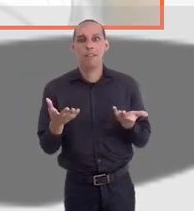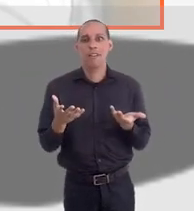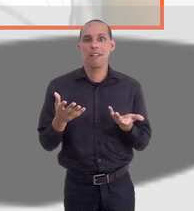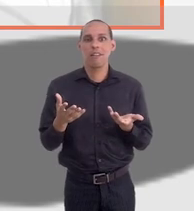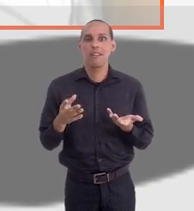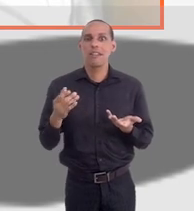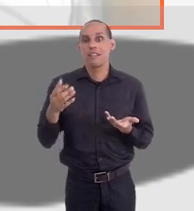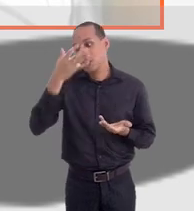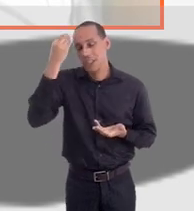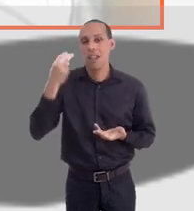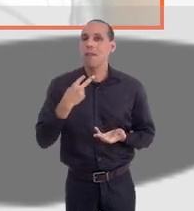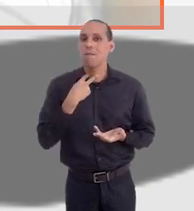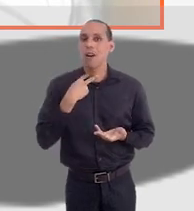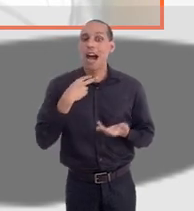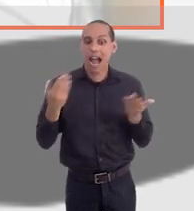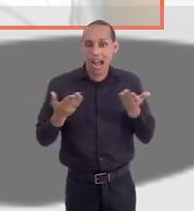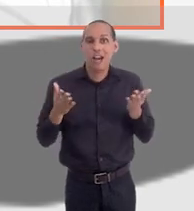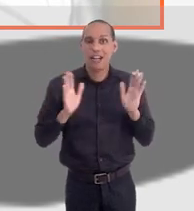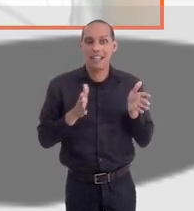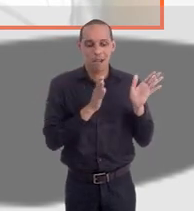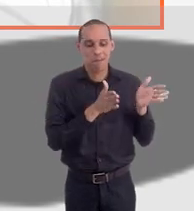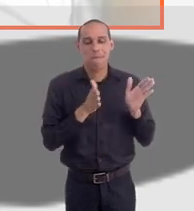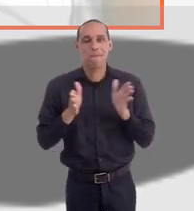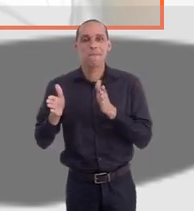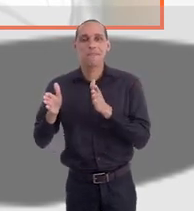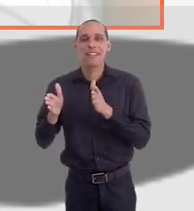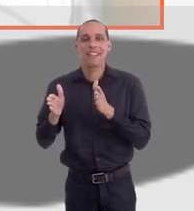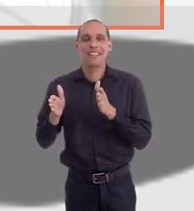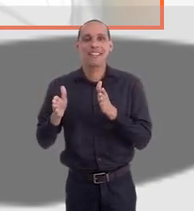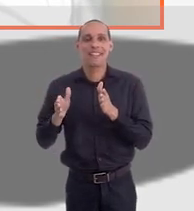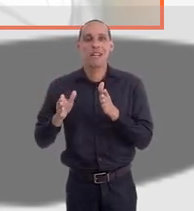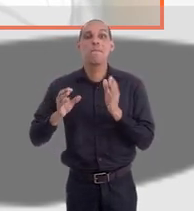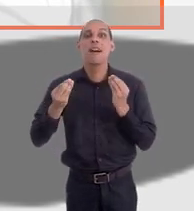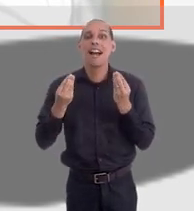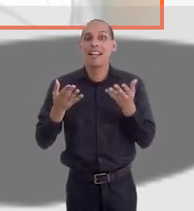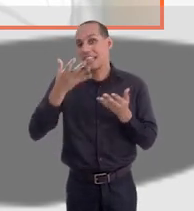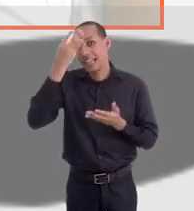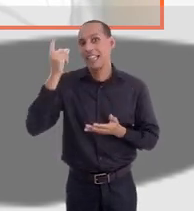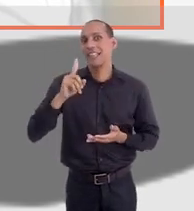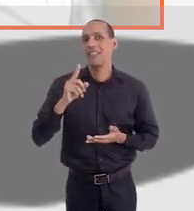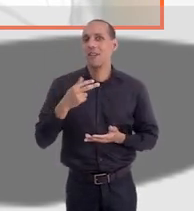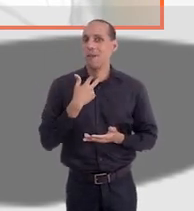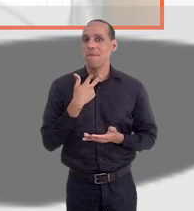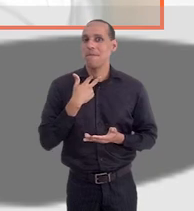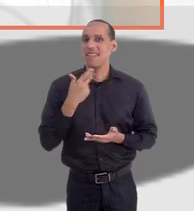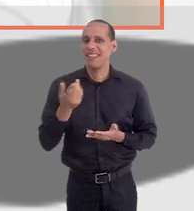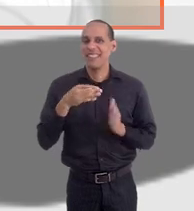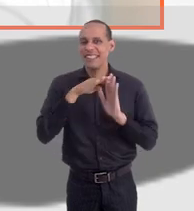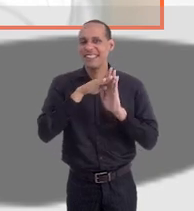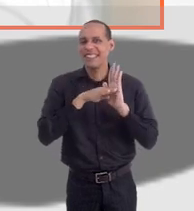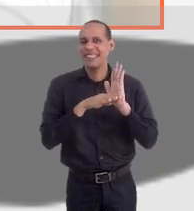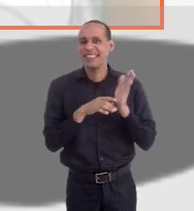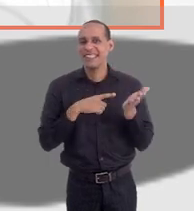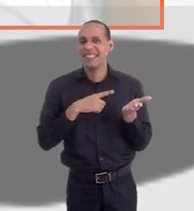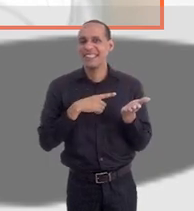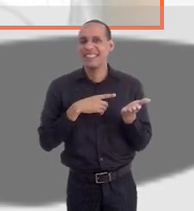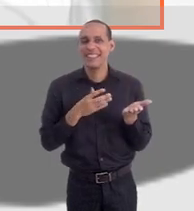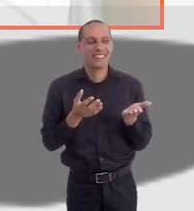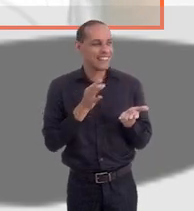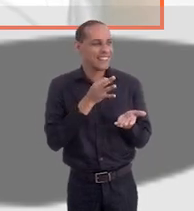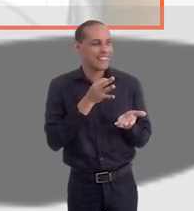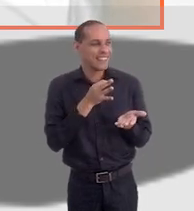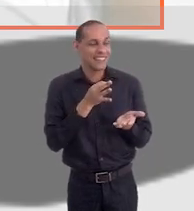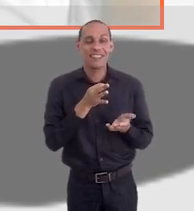é importante a pessoa já se organizar, pelo menos no dia seguinte, para não esquecer de nada disso, porque agora aumentou um pouquinho essa lista aí, né, Alexandre?